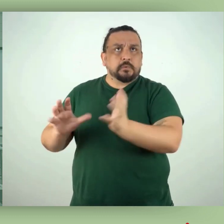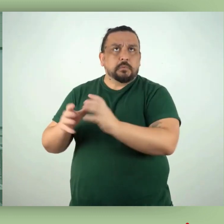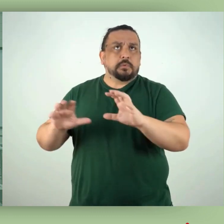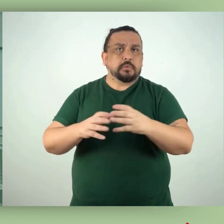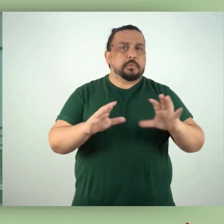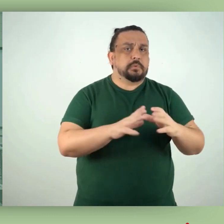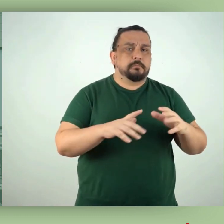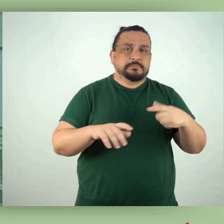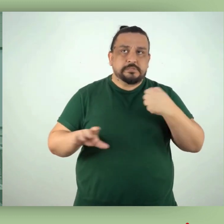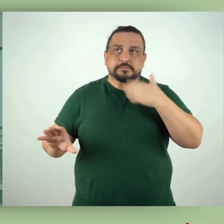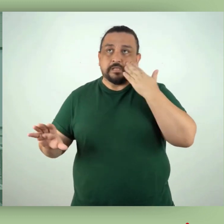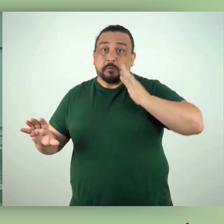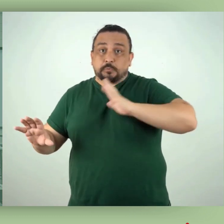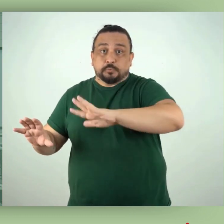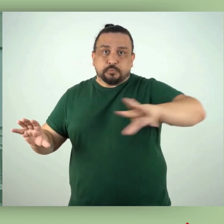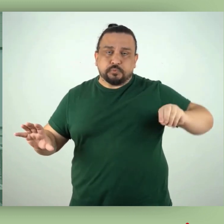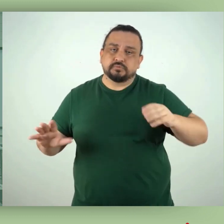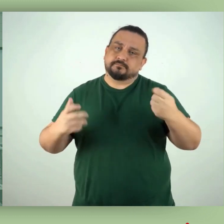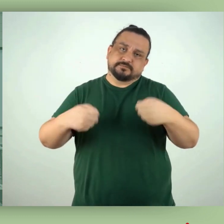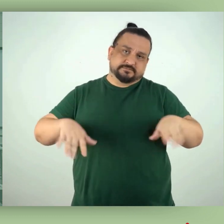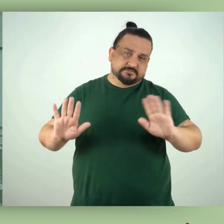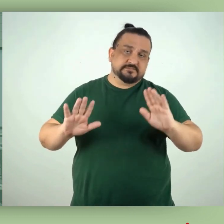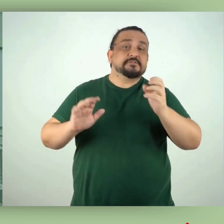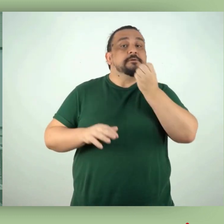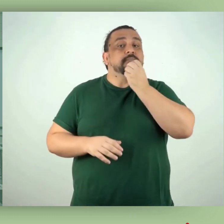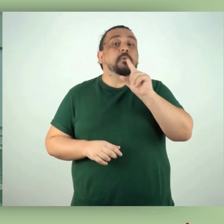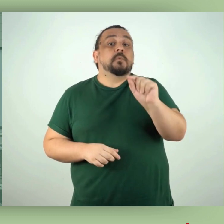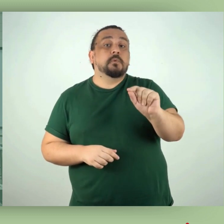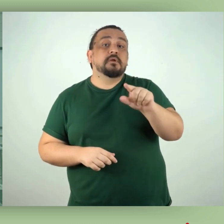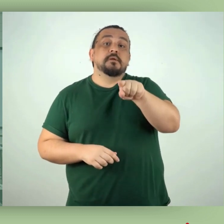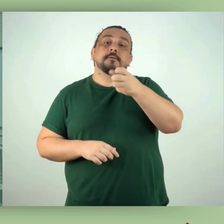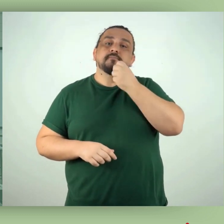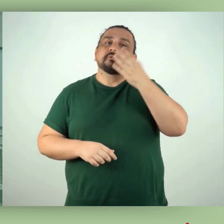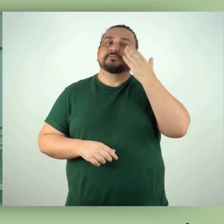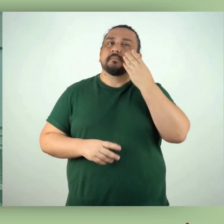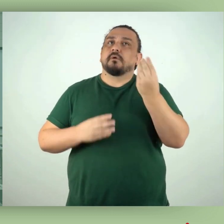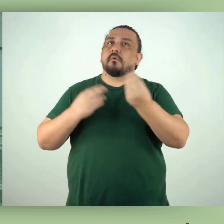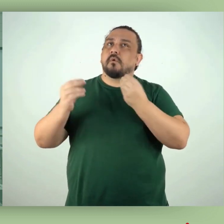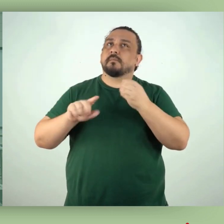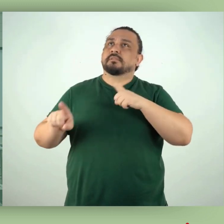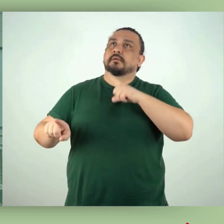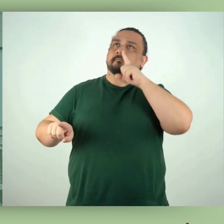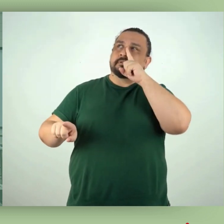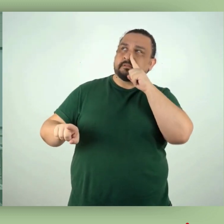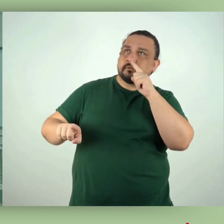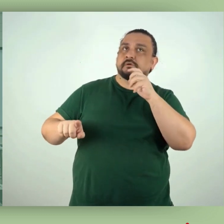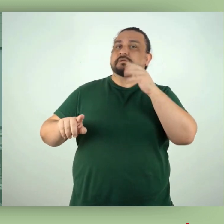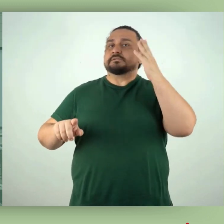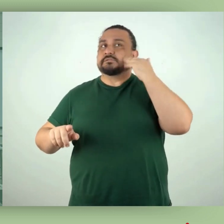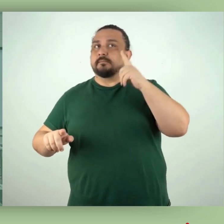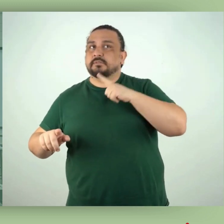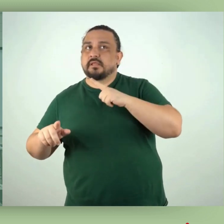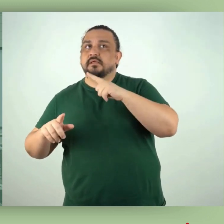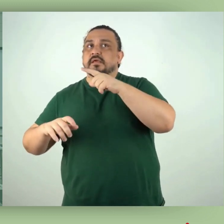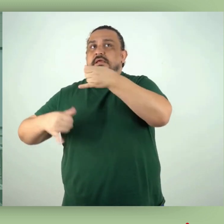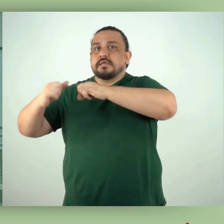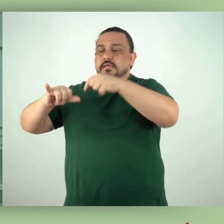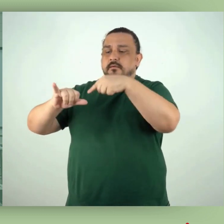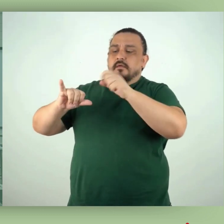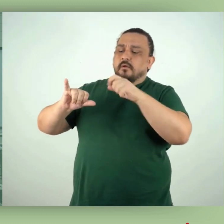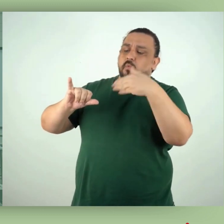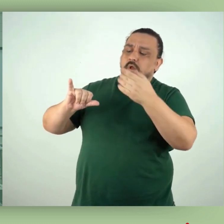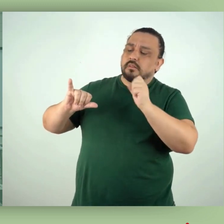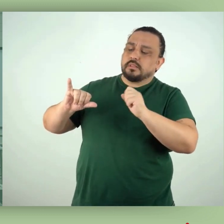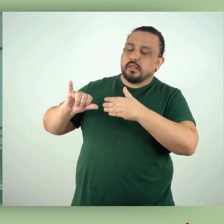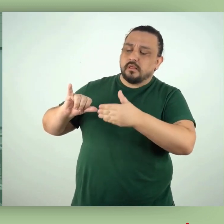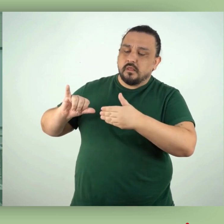faz parte de cada grupo dos resíduos de serviços de saúde, mas sim relacionar os riscos presentes em